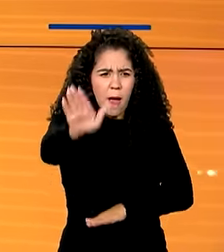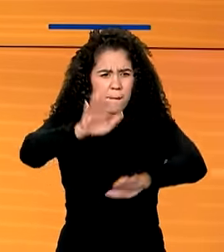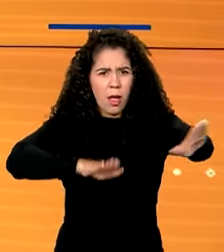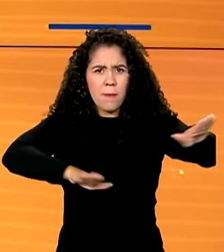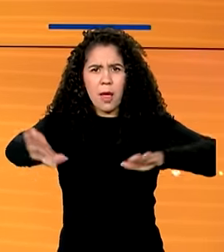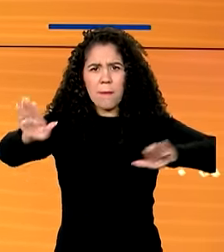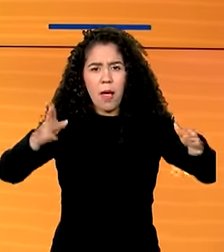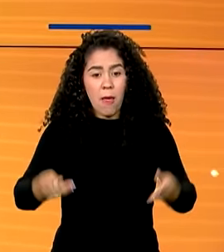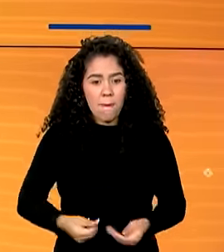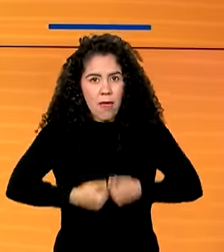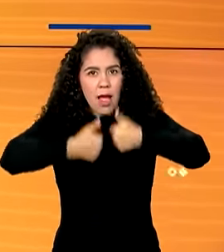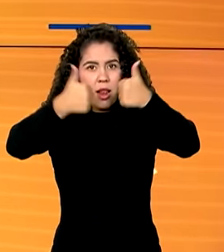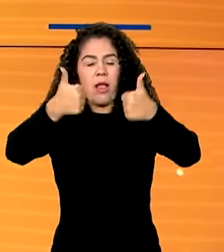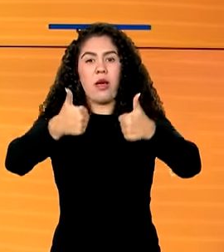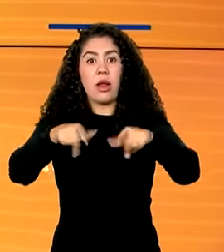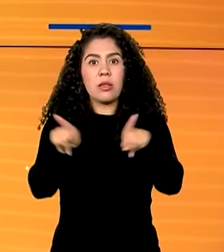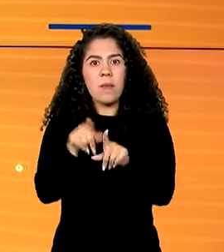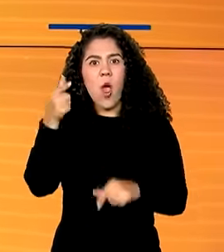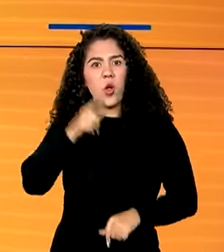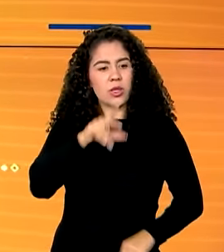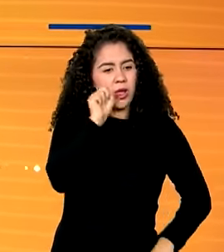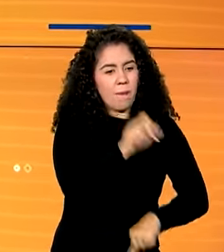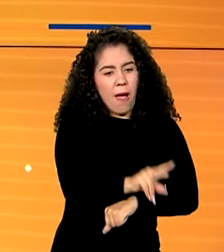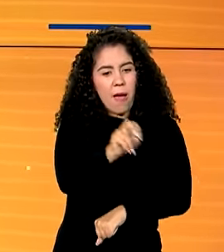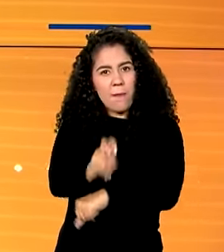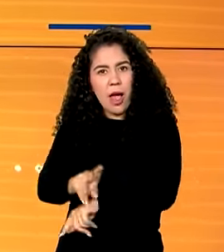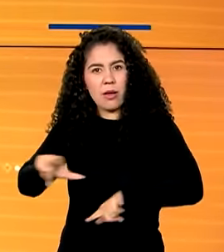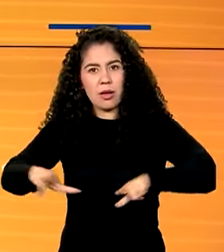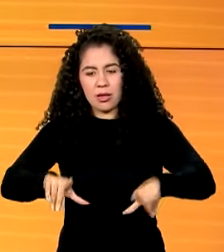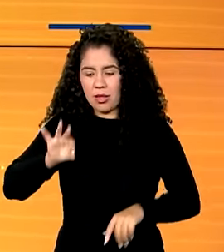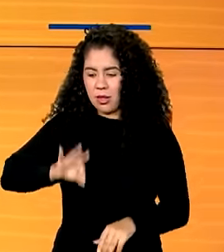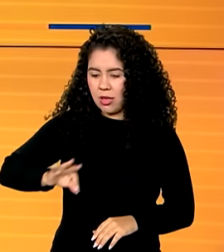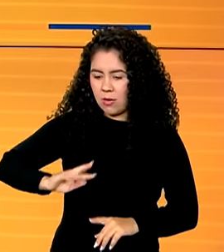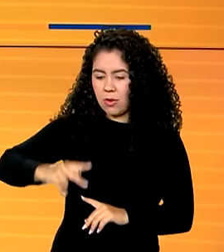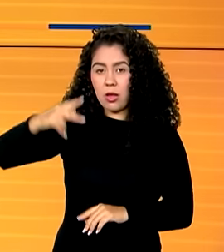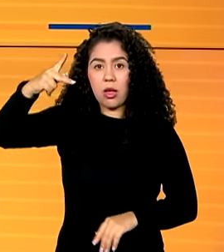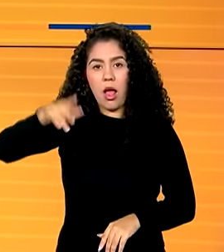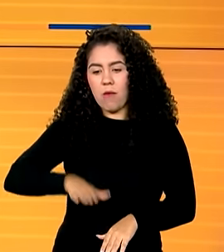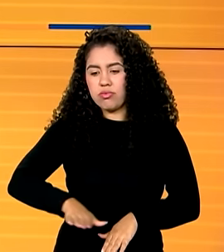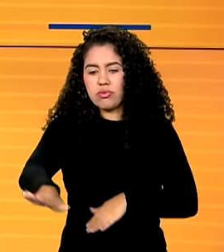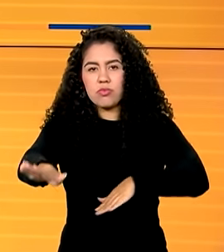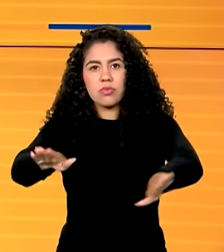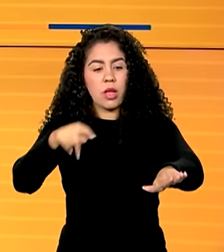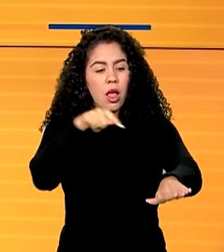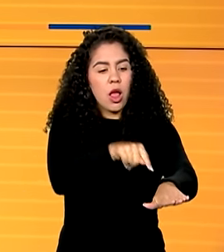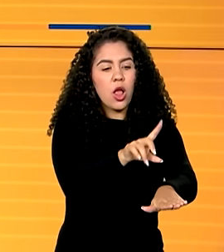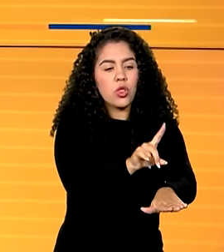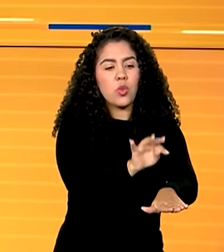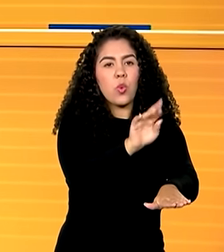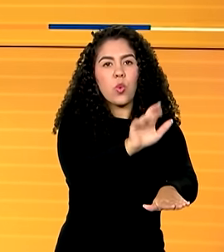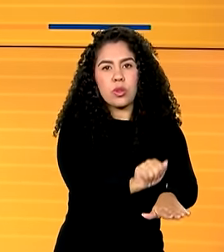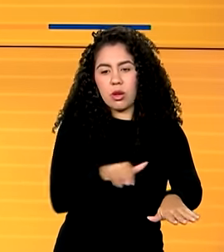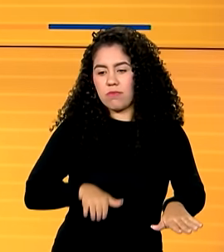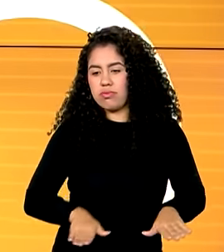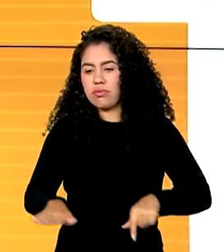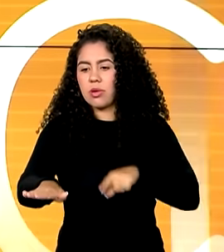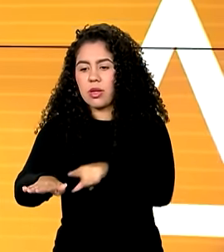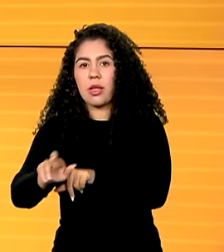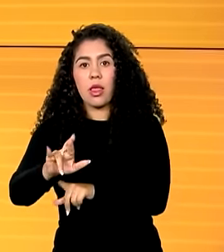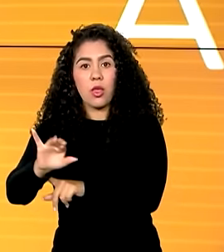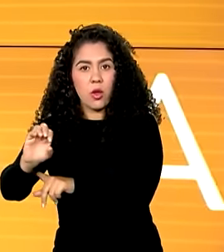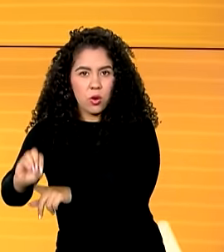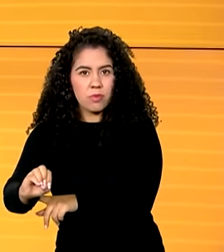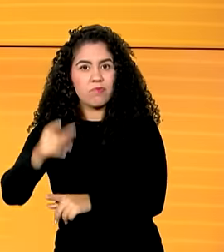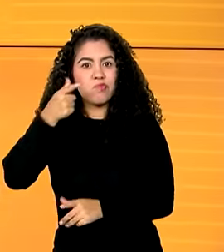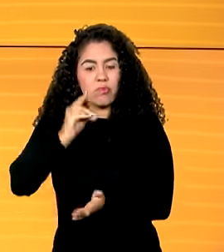mobilidade, gerar emprego e renda. As vias Dutra e Rio Santos vão receber mais de 10 bilhões de reais em